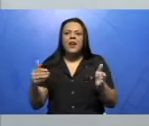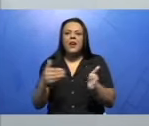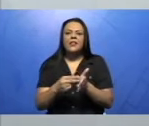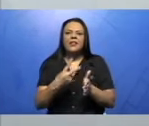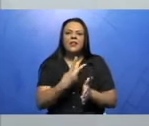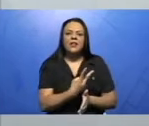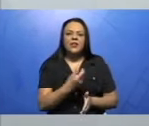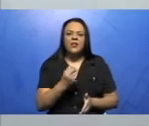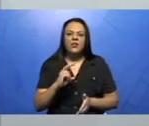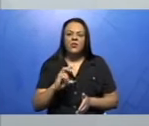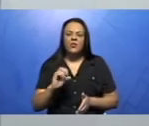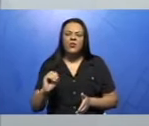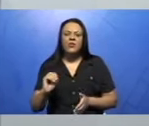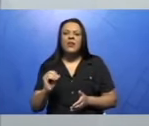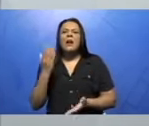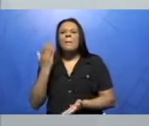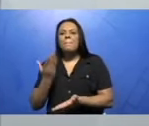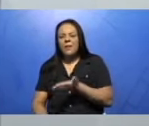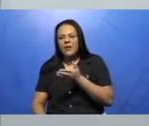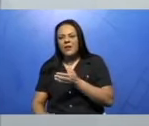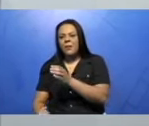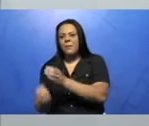às mudanças climáticas globais.